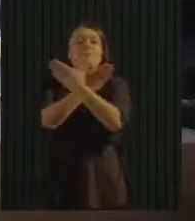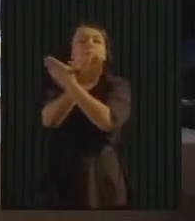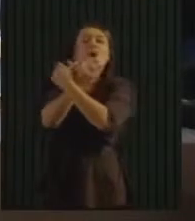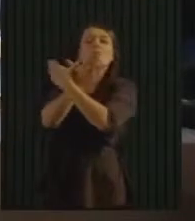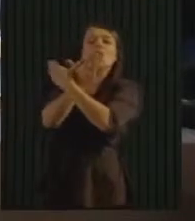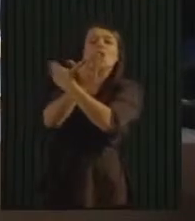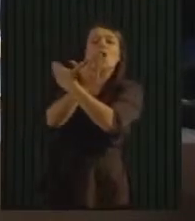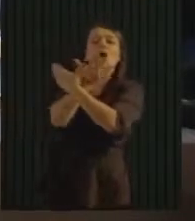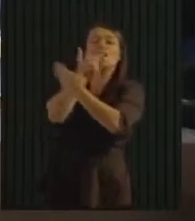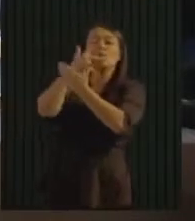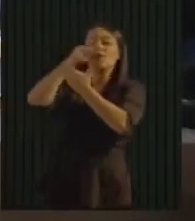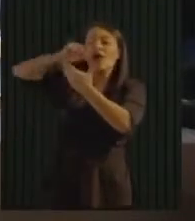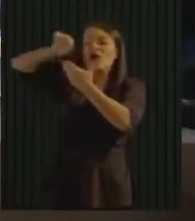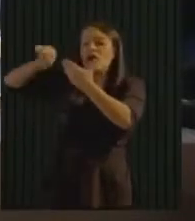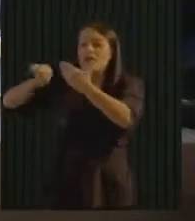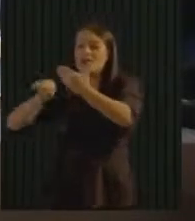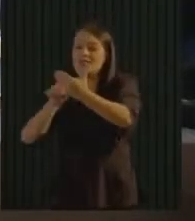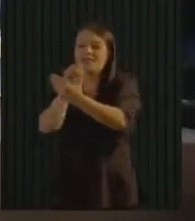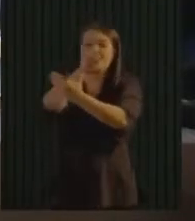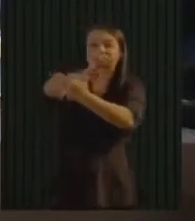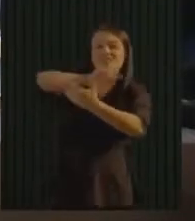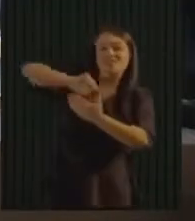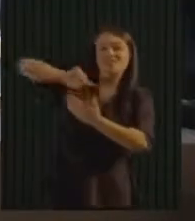fazer essa transformação.